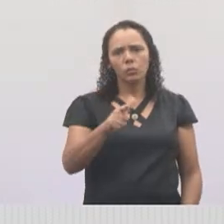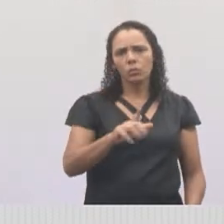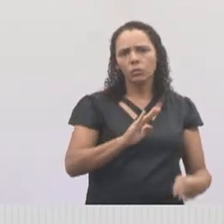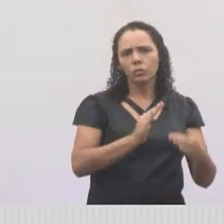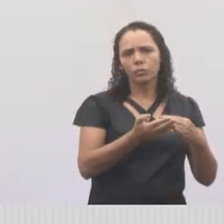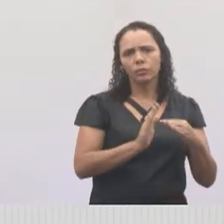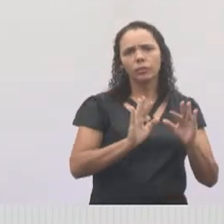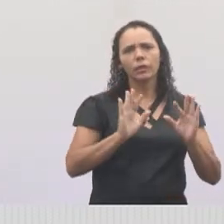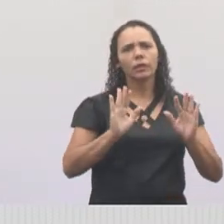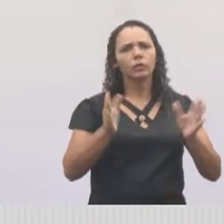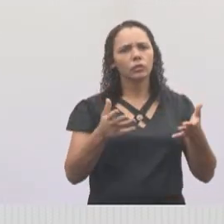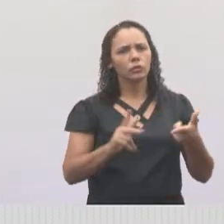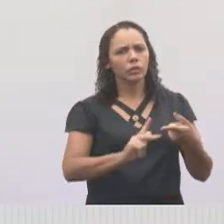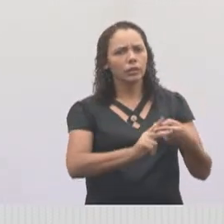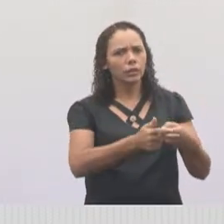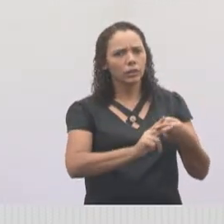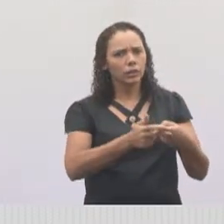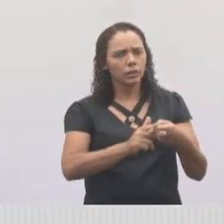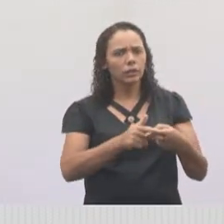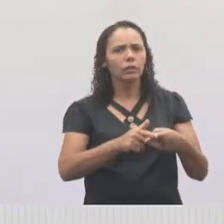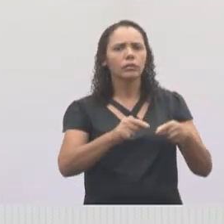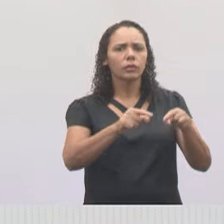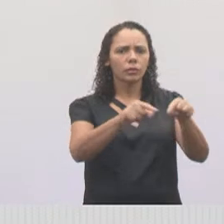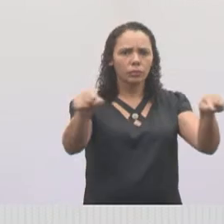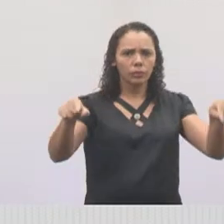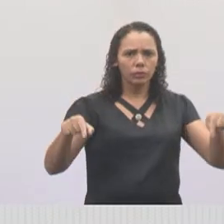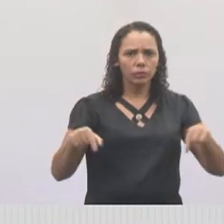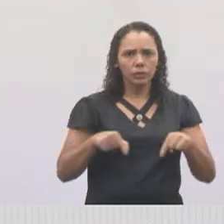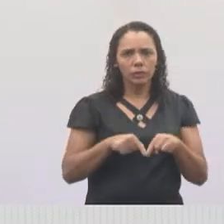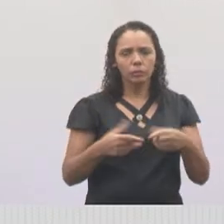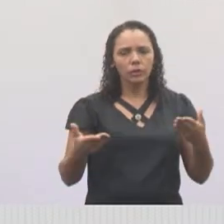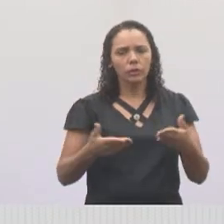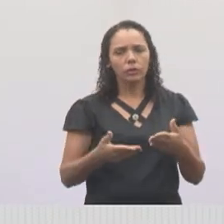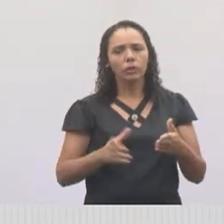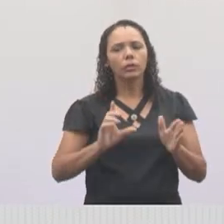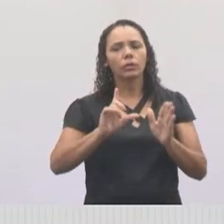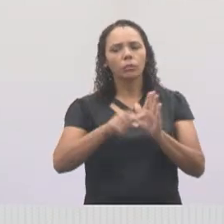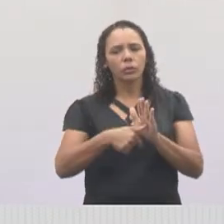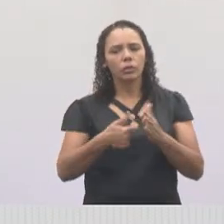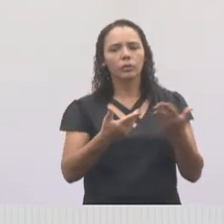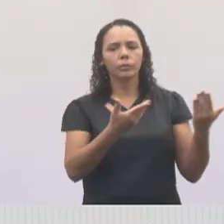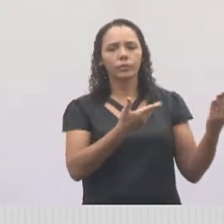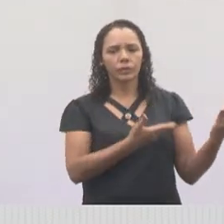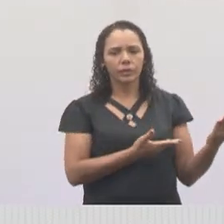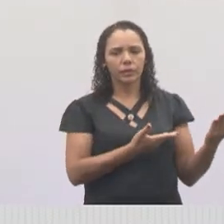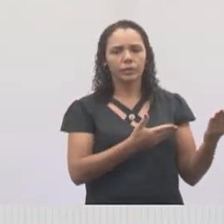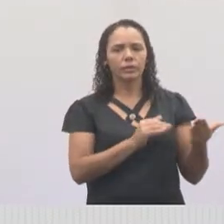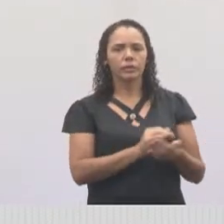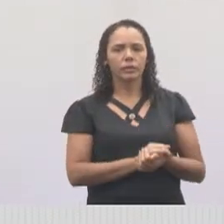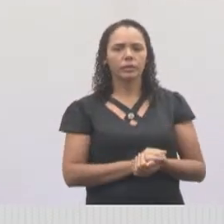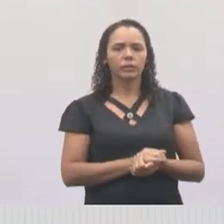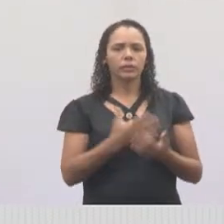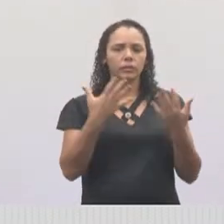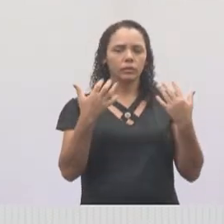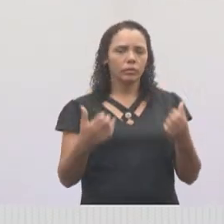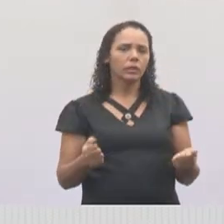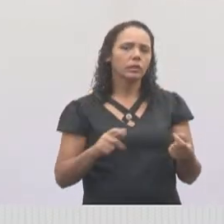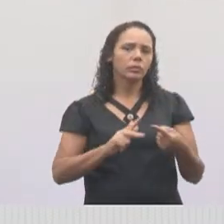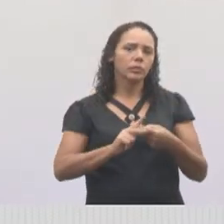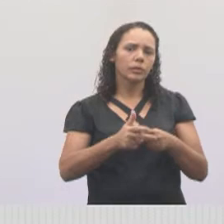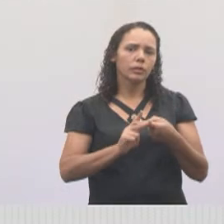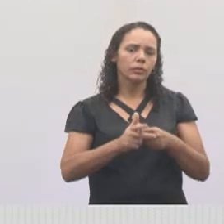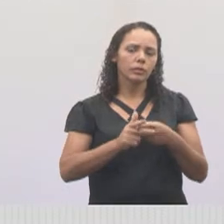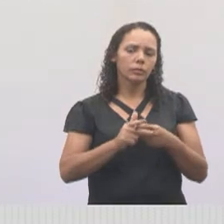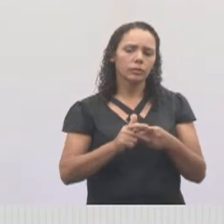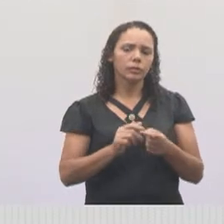o campo do Colônia, o campo do Paraíso. E esse é o próximo campo nosso. Tá? Que é o campo do Santo Antônio